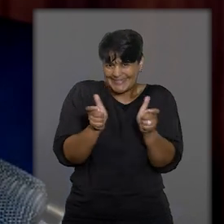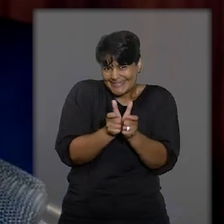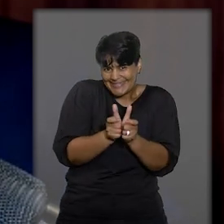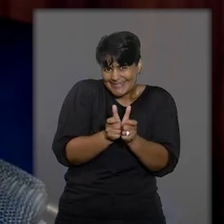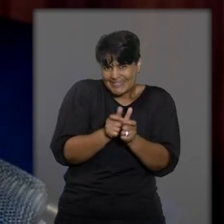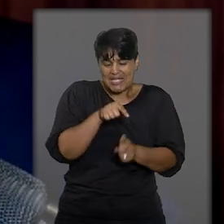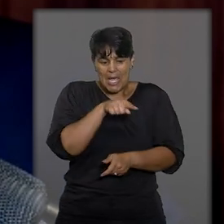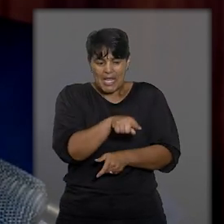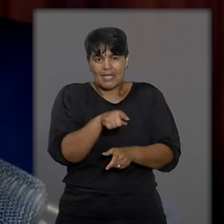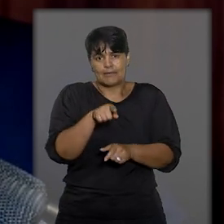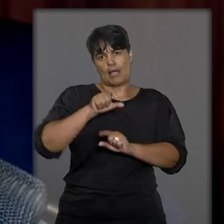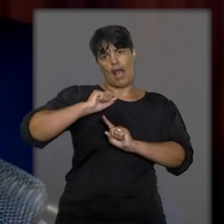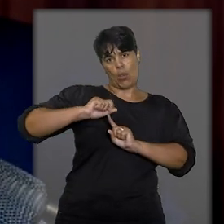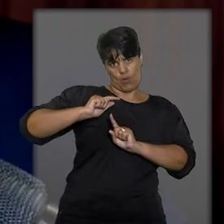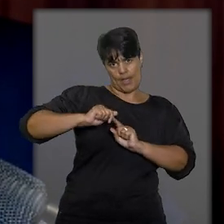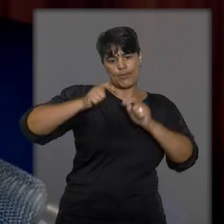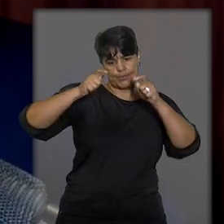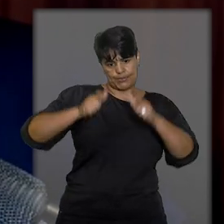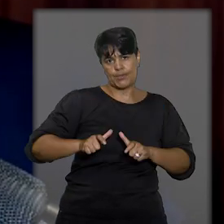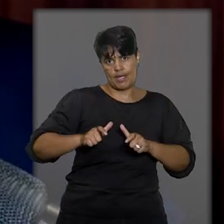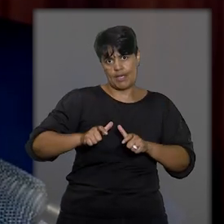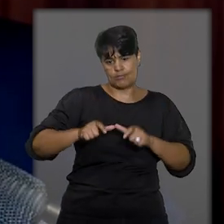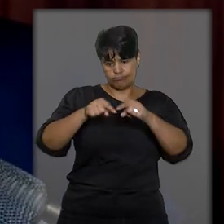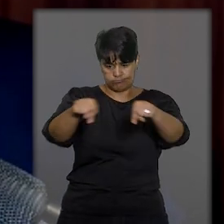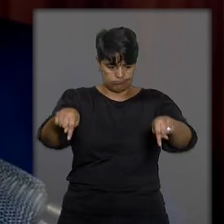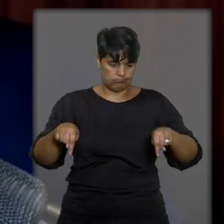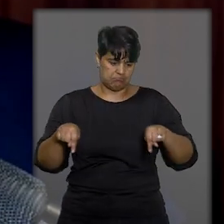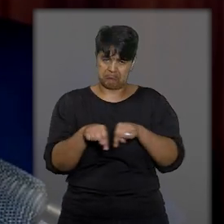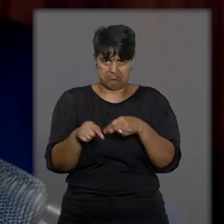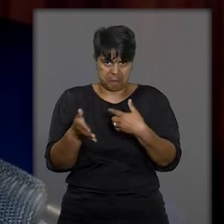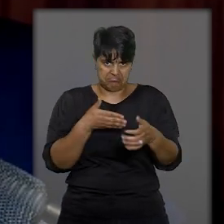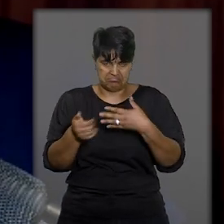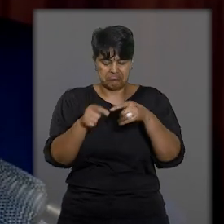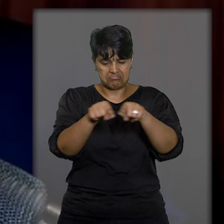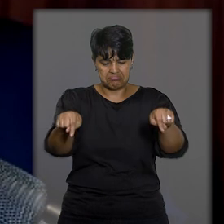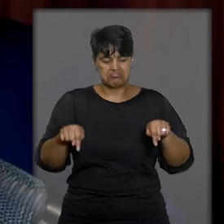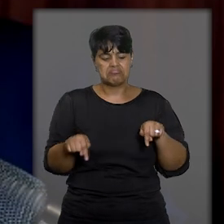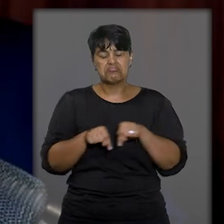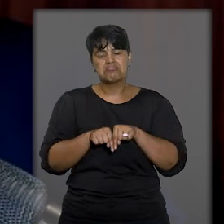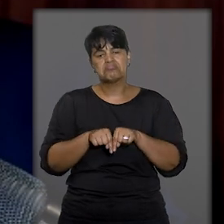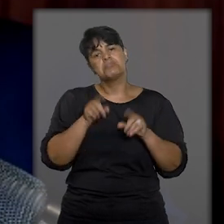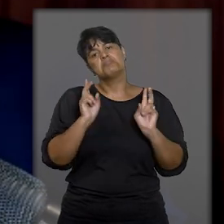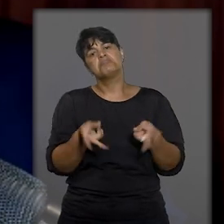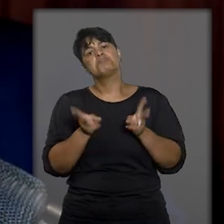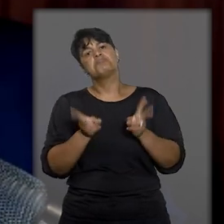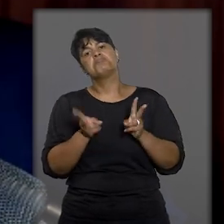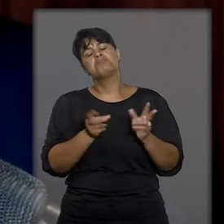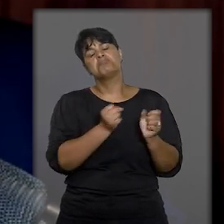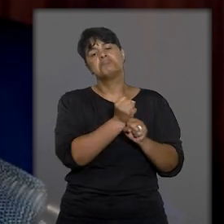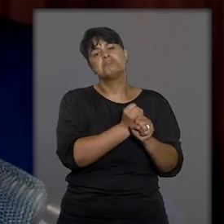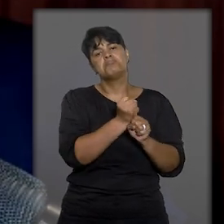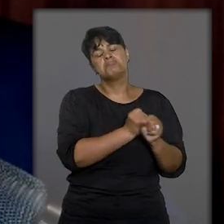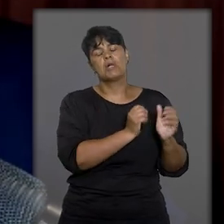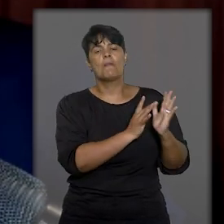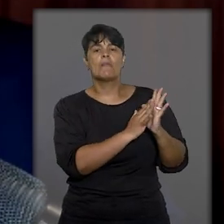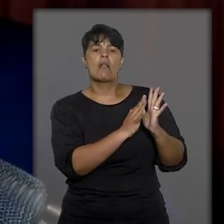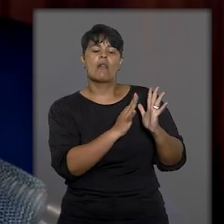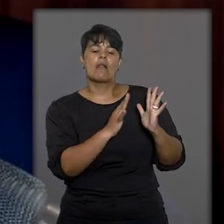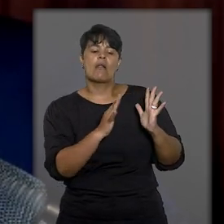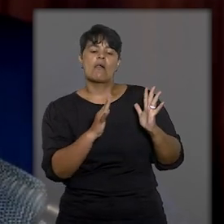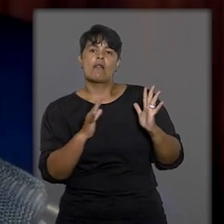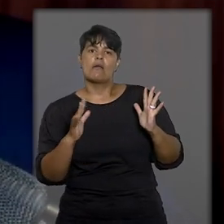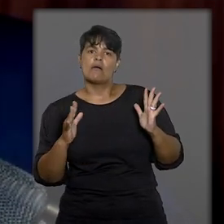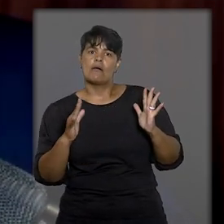que, eventualmente, loca um salão, um estabelecimento comercial, permanece no imóvel, consegue